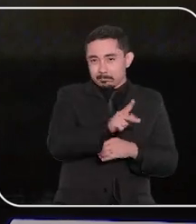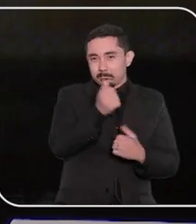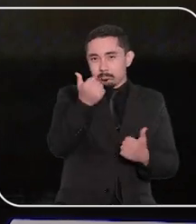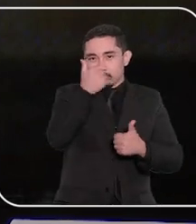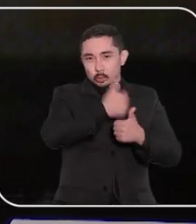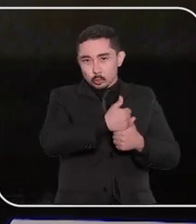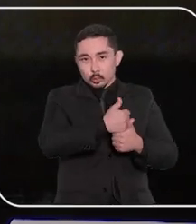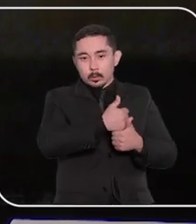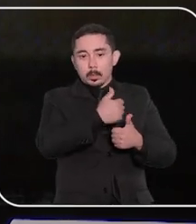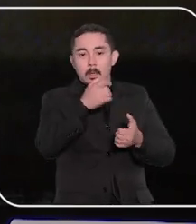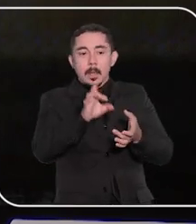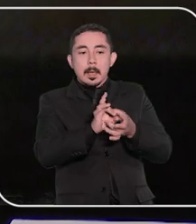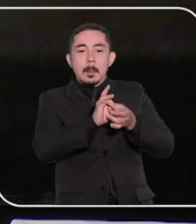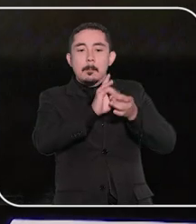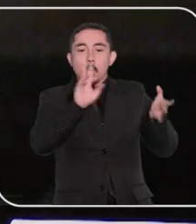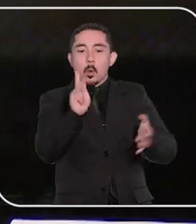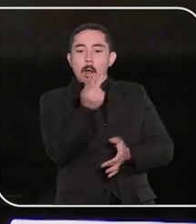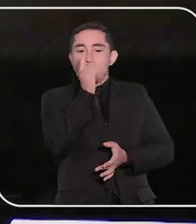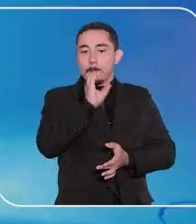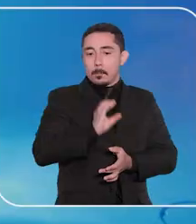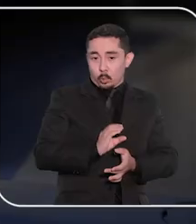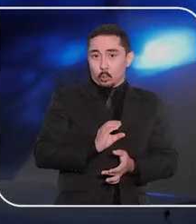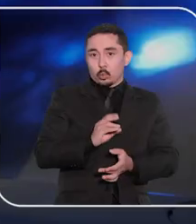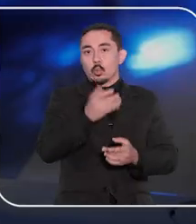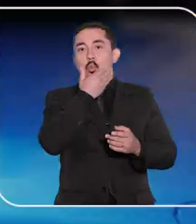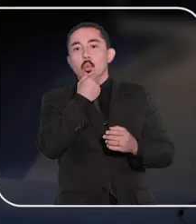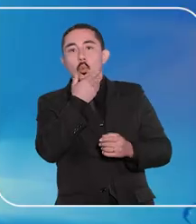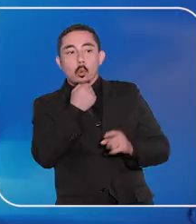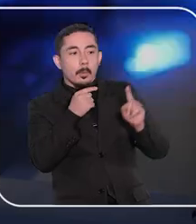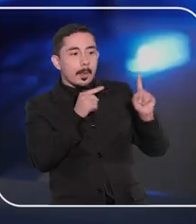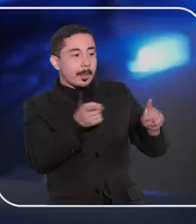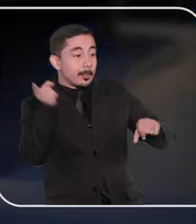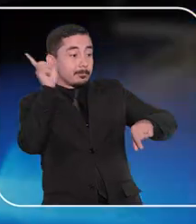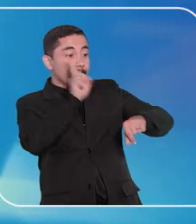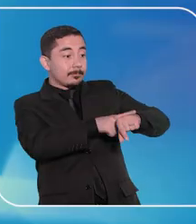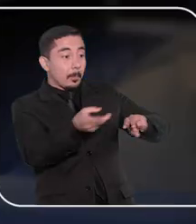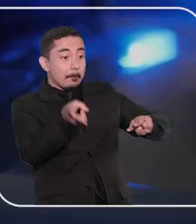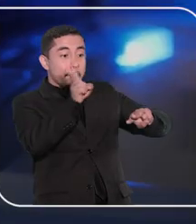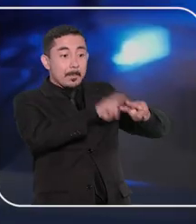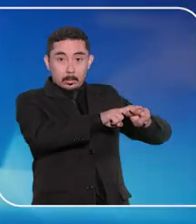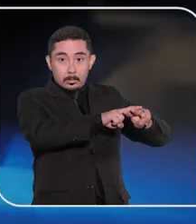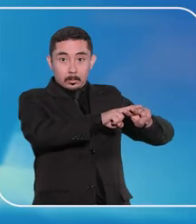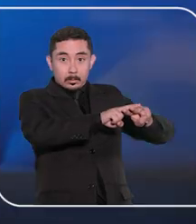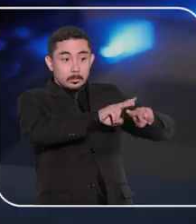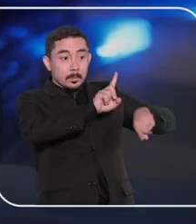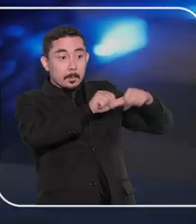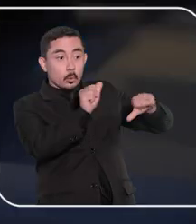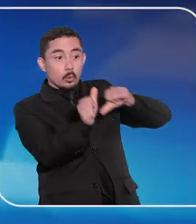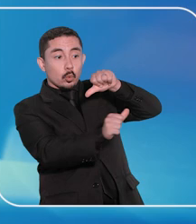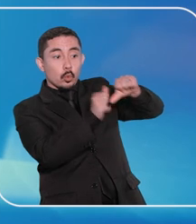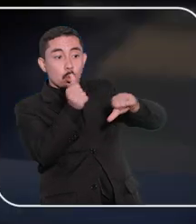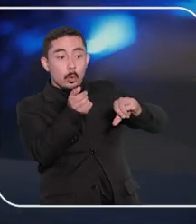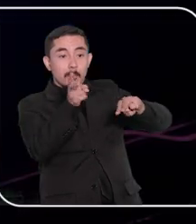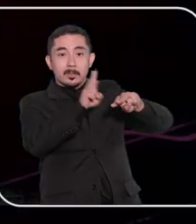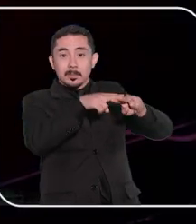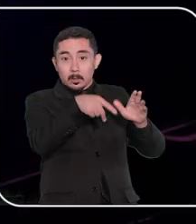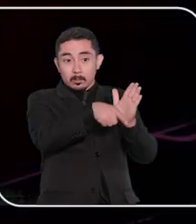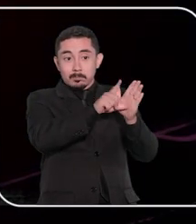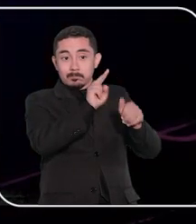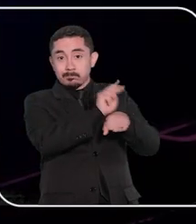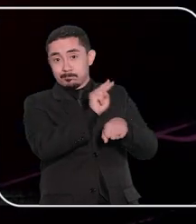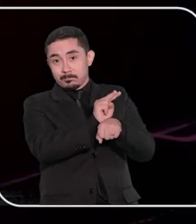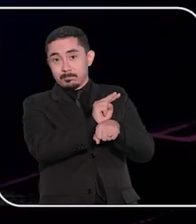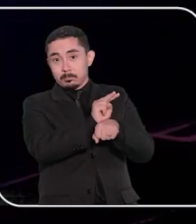presidência, concedeu liminar em habeas corpus para um homem que teve a prisão em flagrante convertida em preventiva de